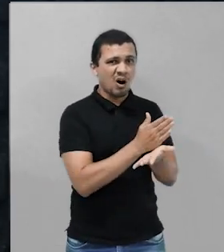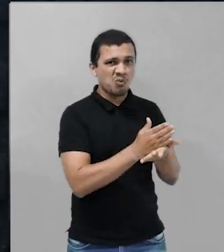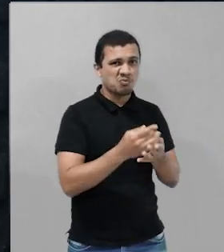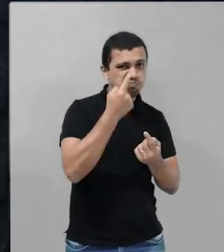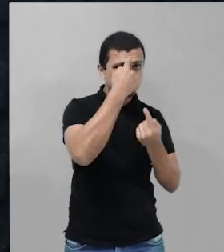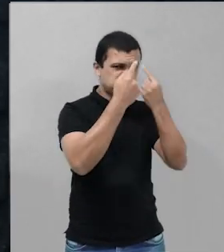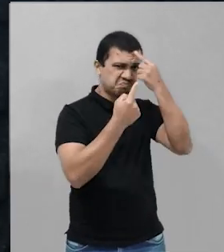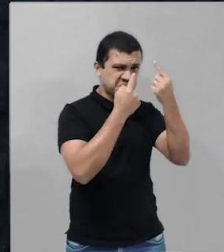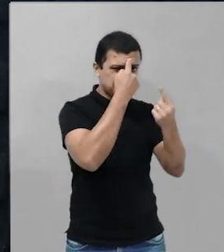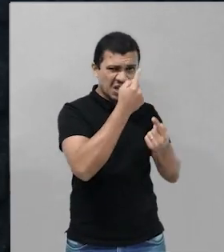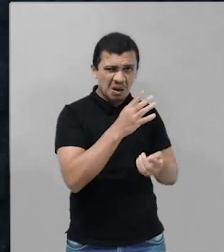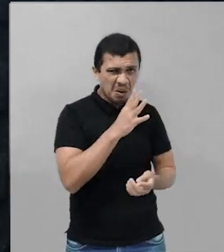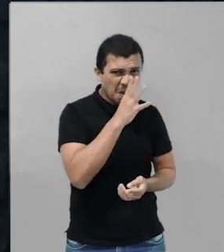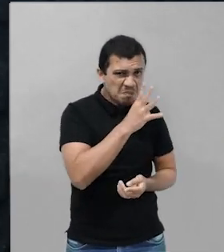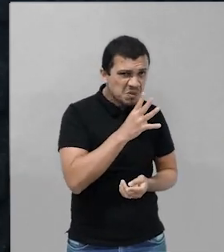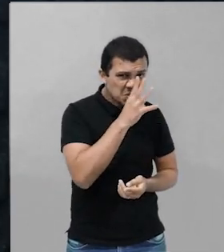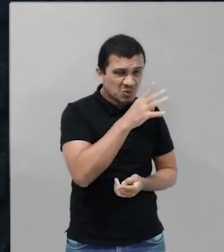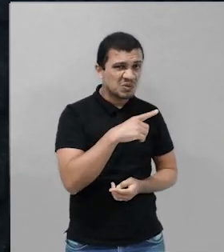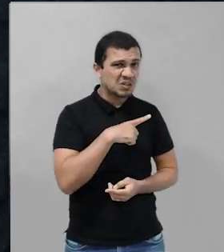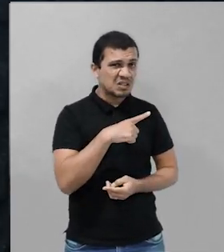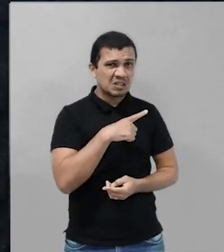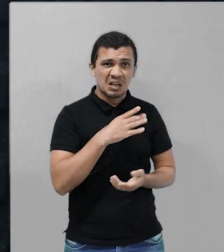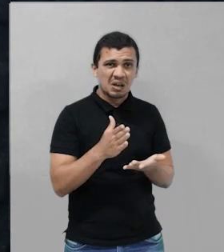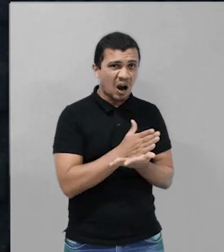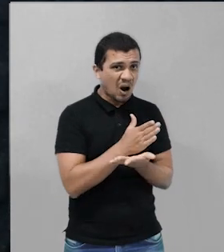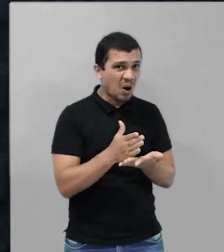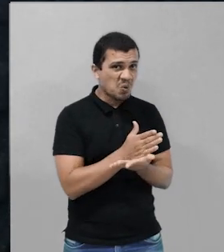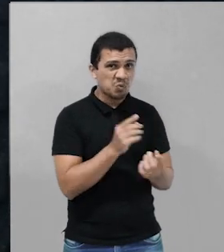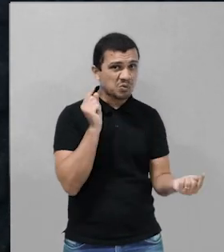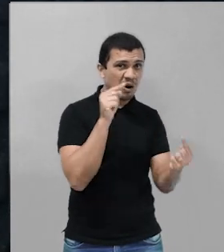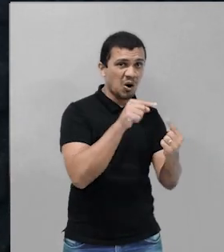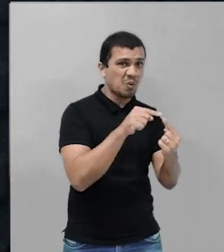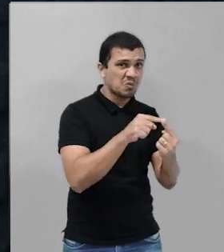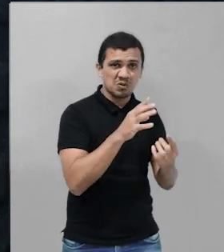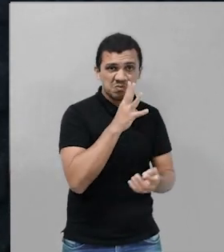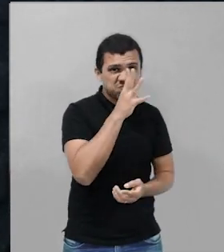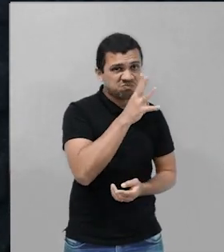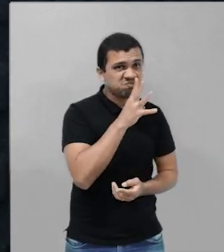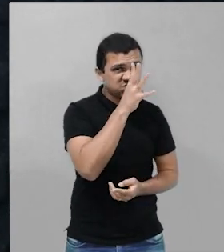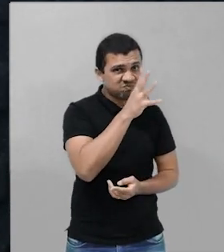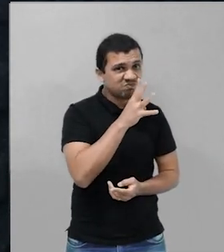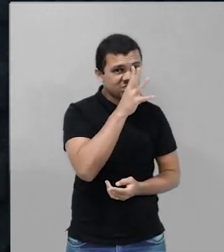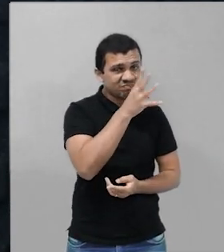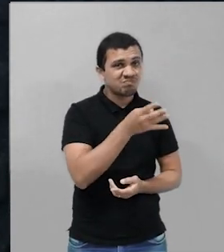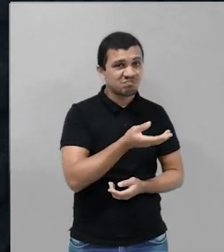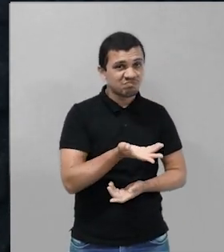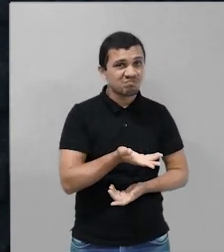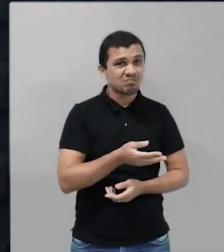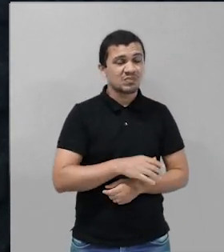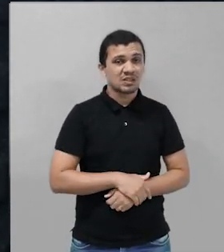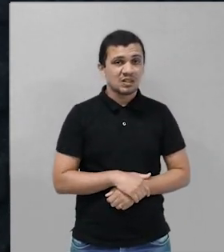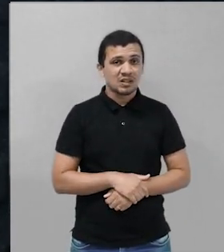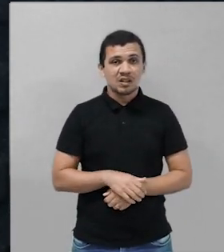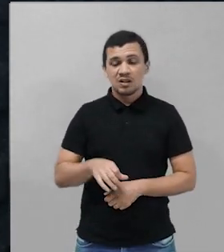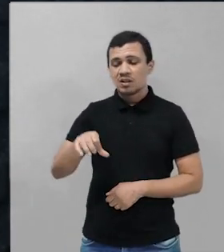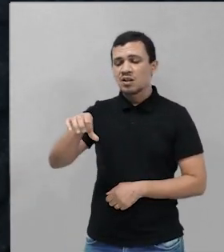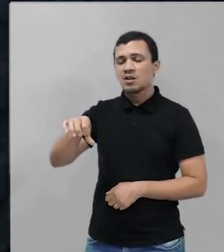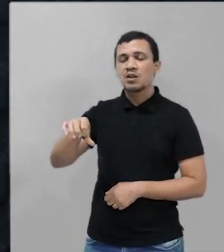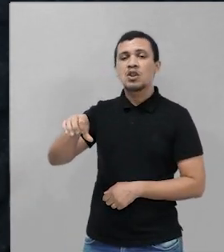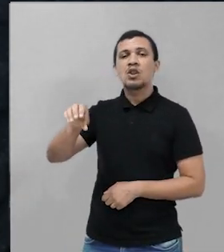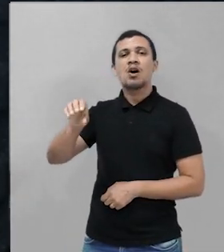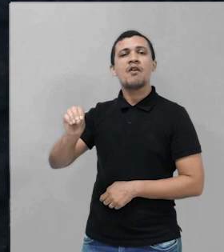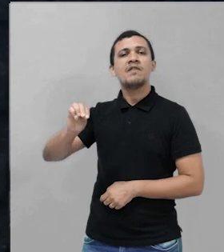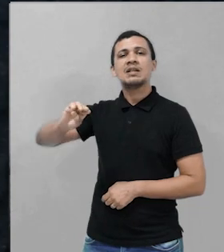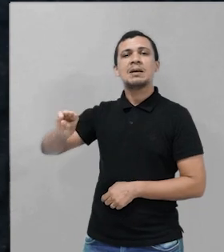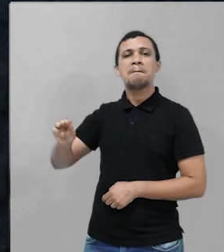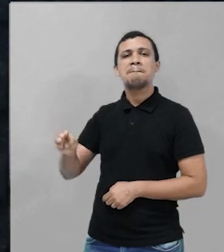de intenções ignorantes. Quando eu digo intenções ignorantes, eu estou sendo sutil e agradável. 90 milhões